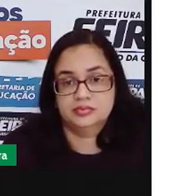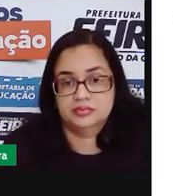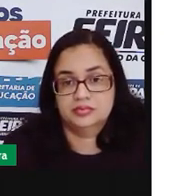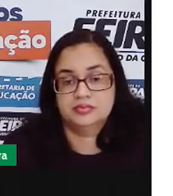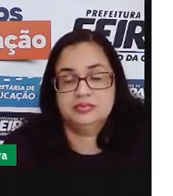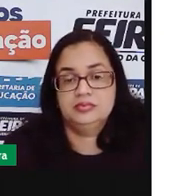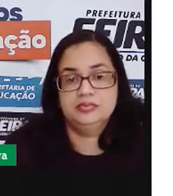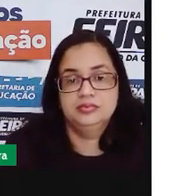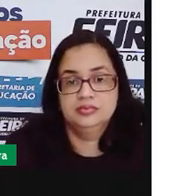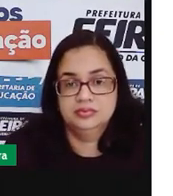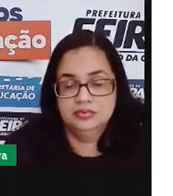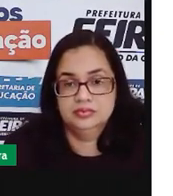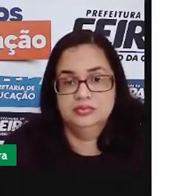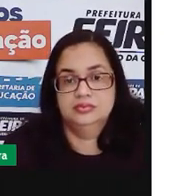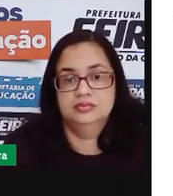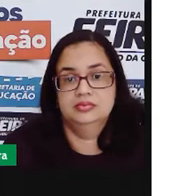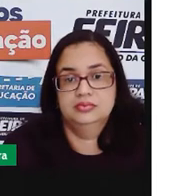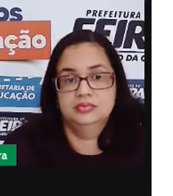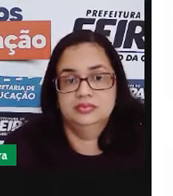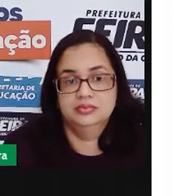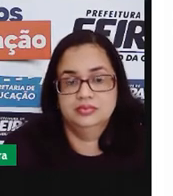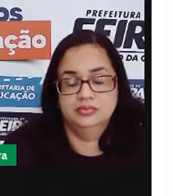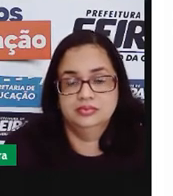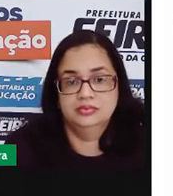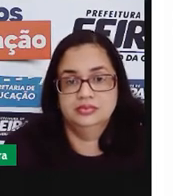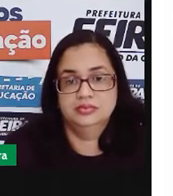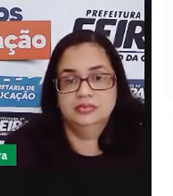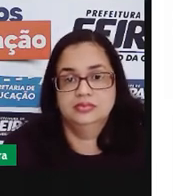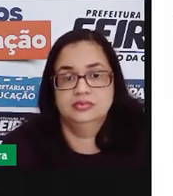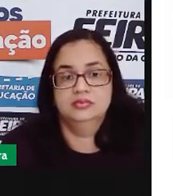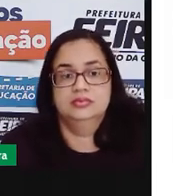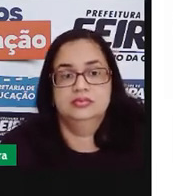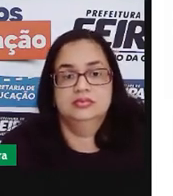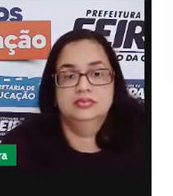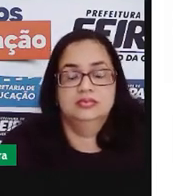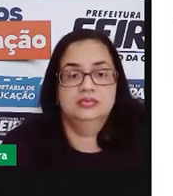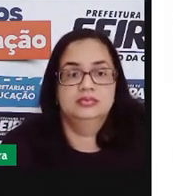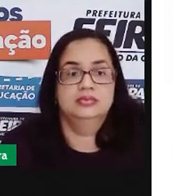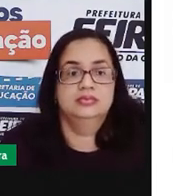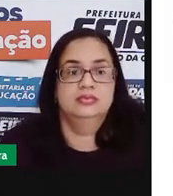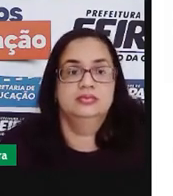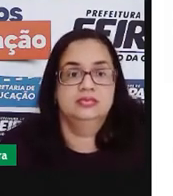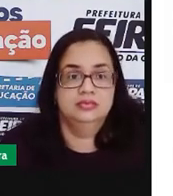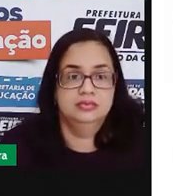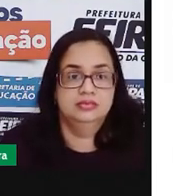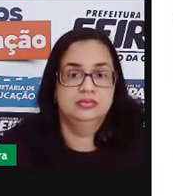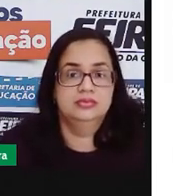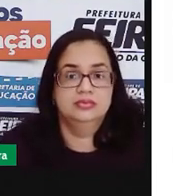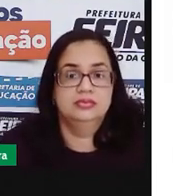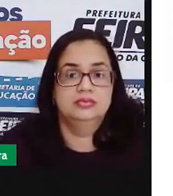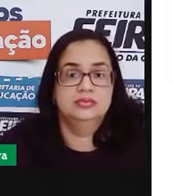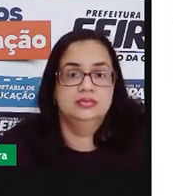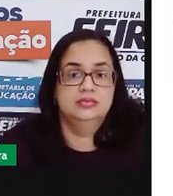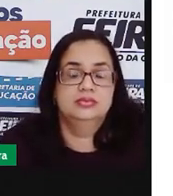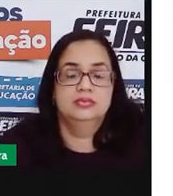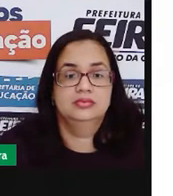Disseram, Travessia, Passagada,